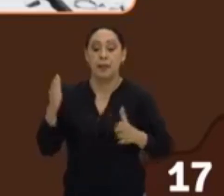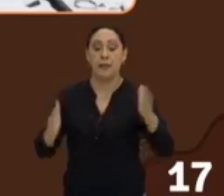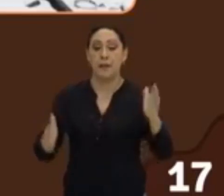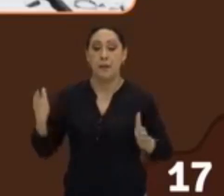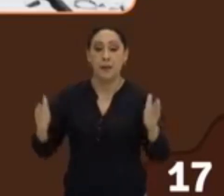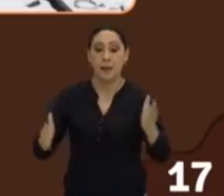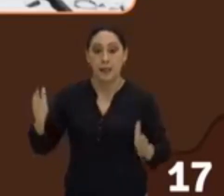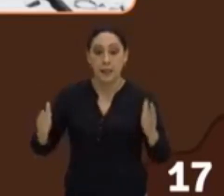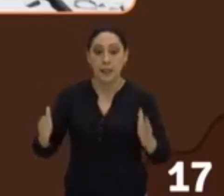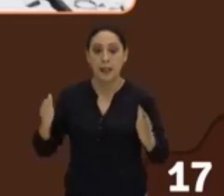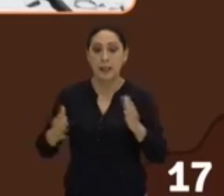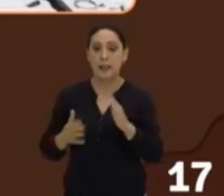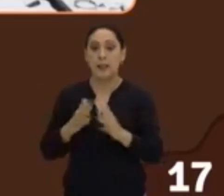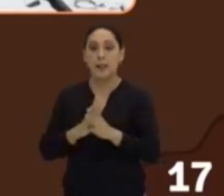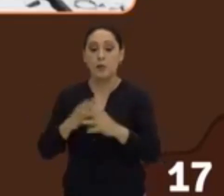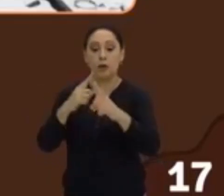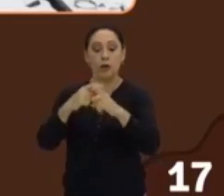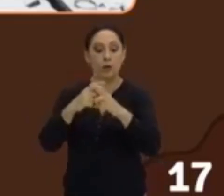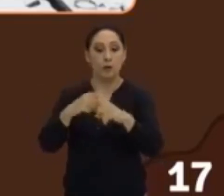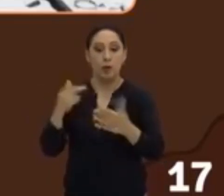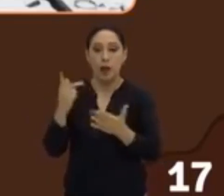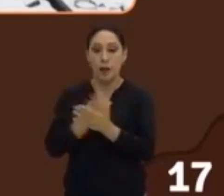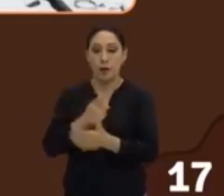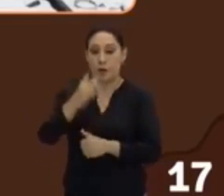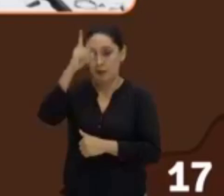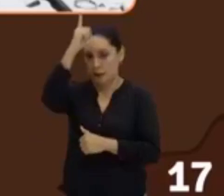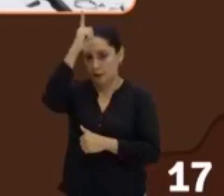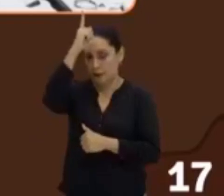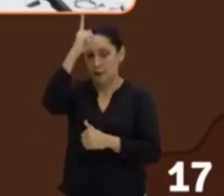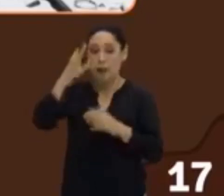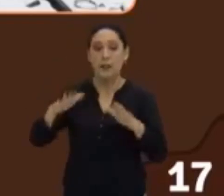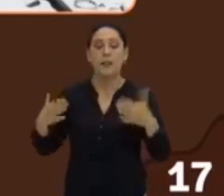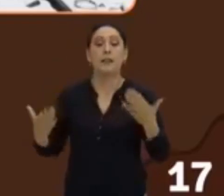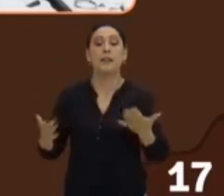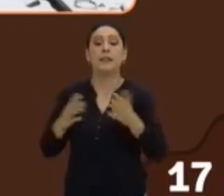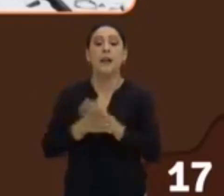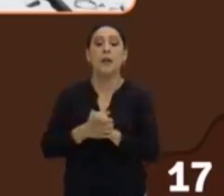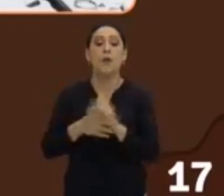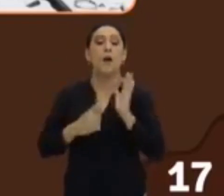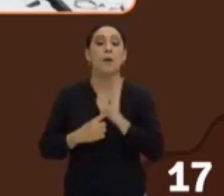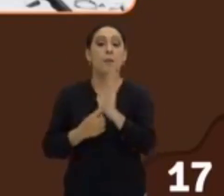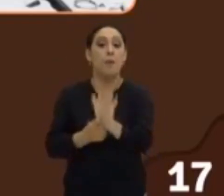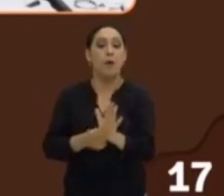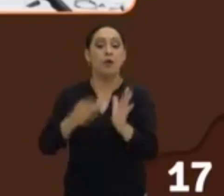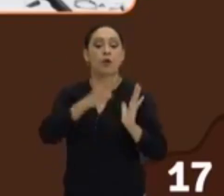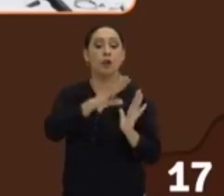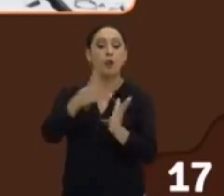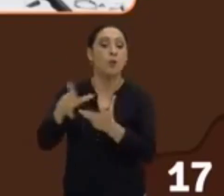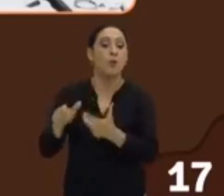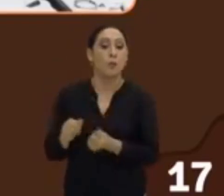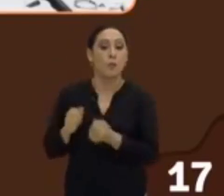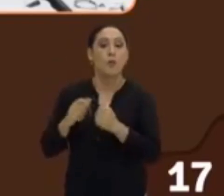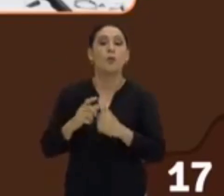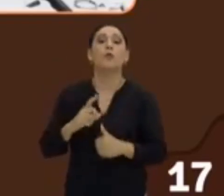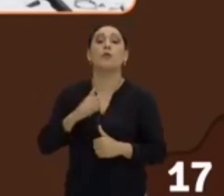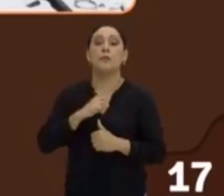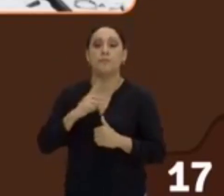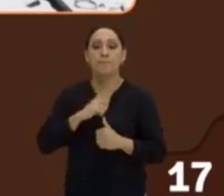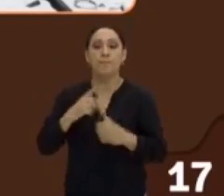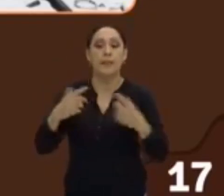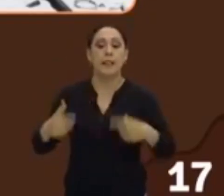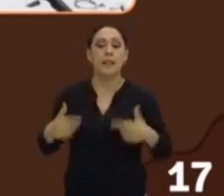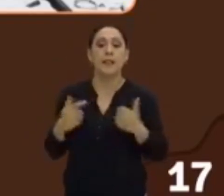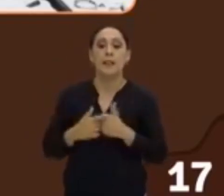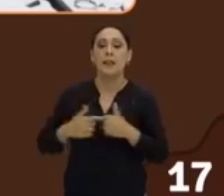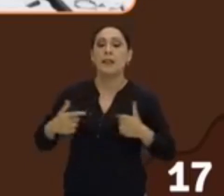em que o nazismo existia na Alemanha. Então, isso daí mostra que o mundo tem que combater